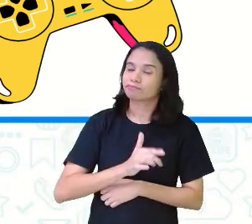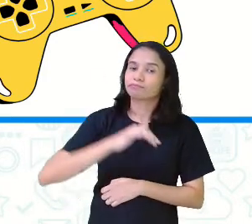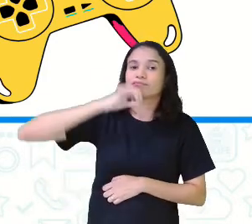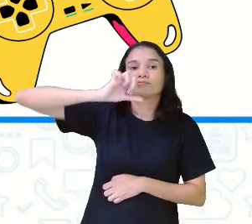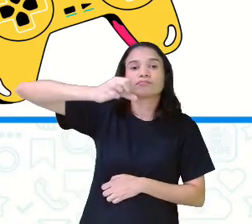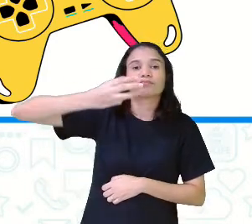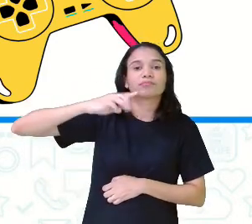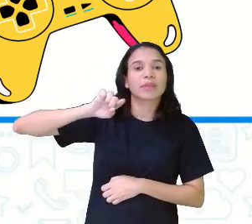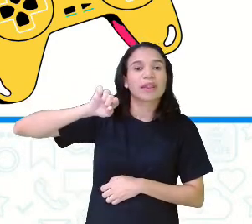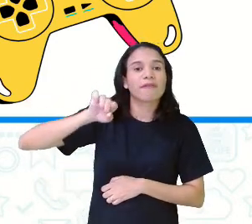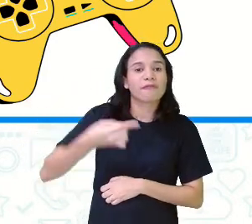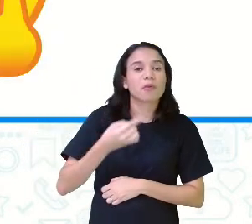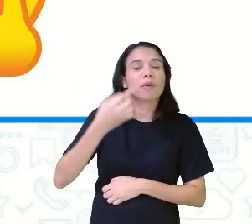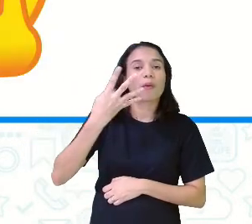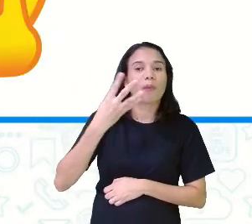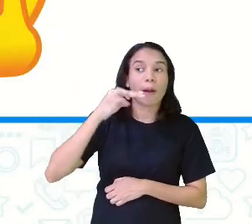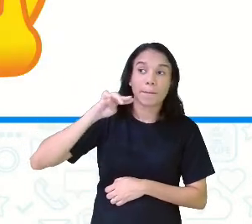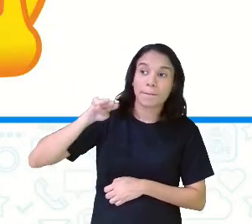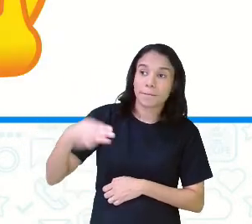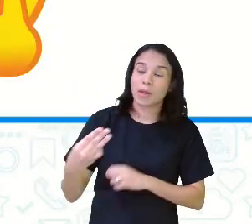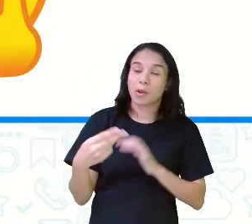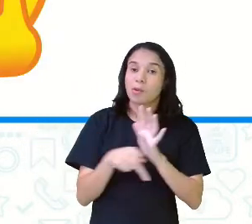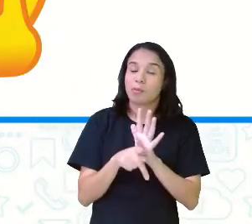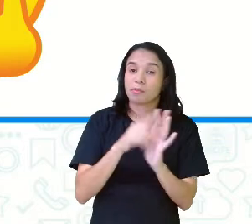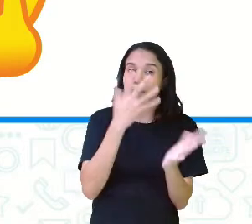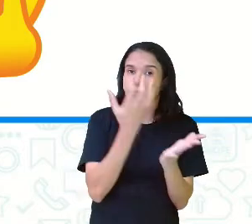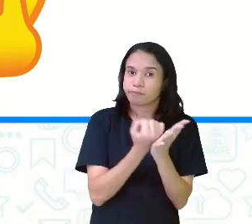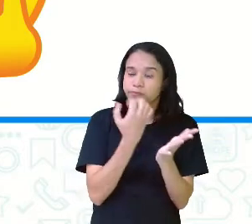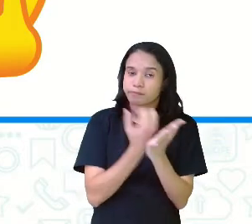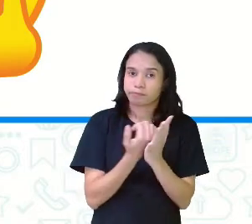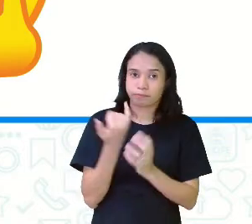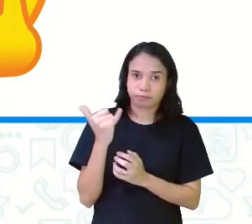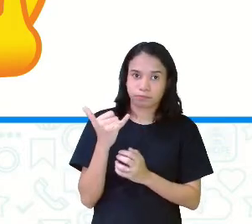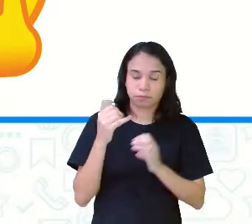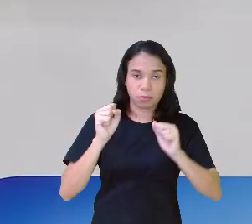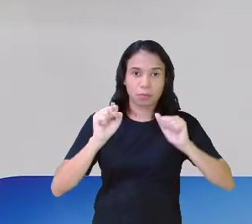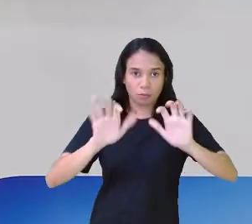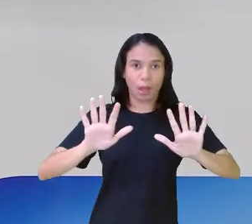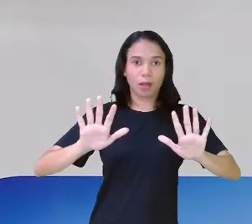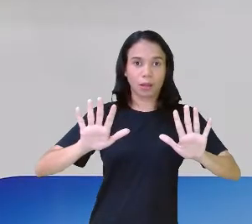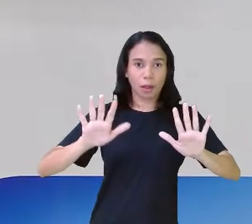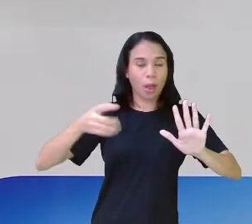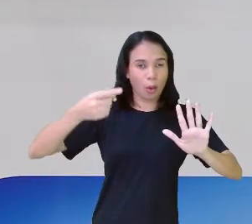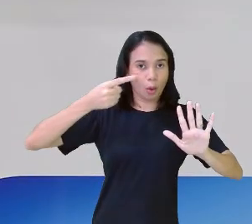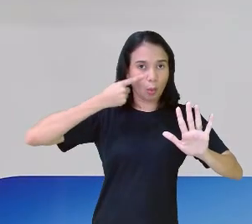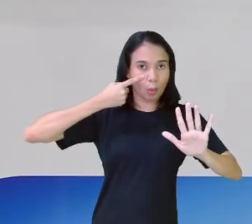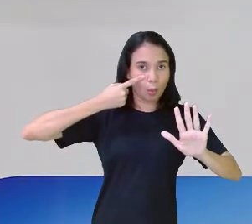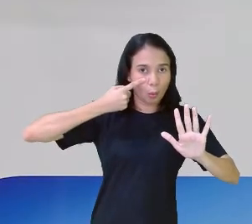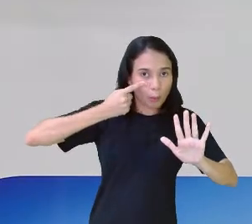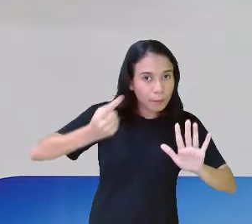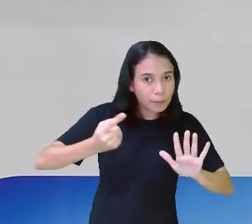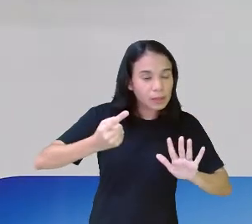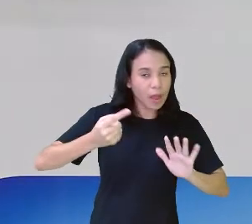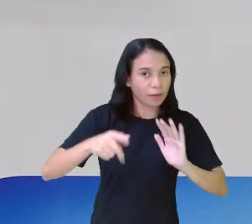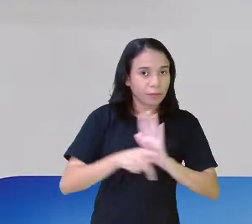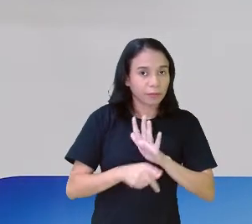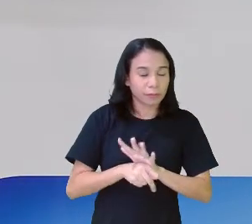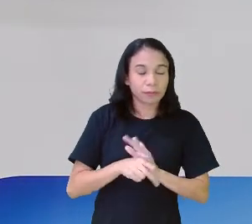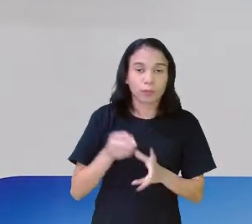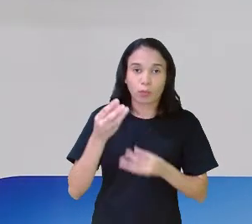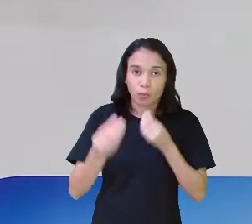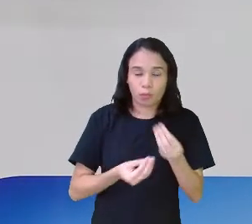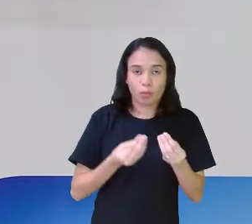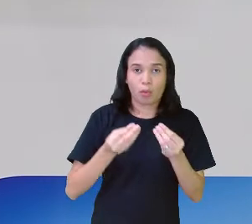93,4 milhões de downloads só nos celulares. Para tudo o quinto ano. Observem que desse ponto